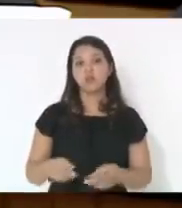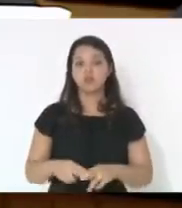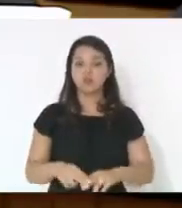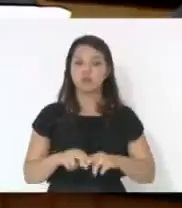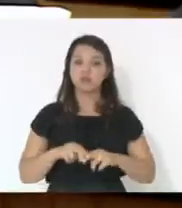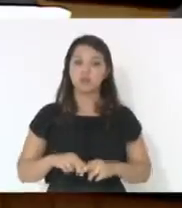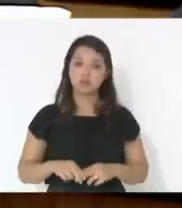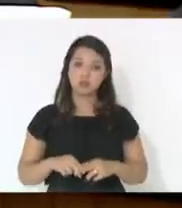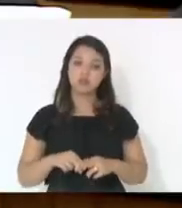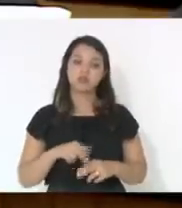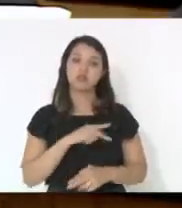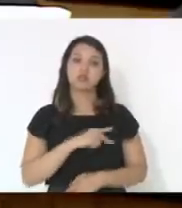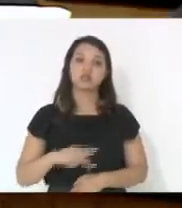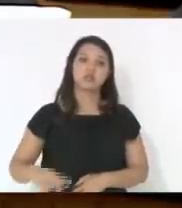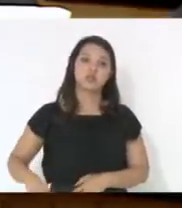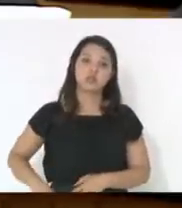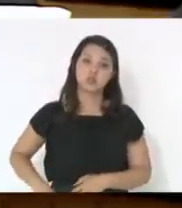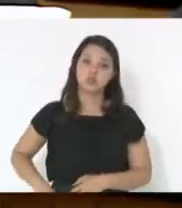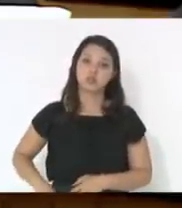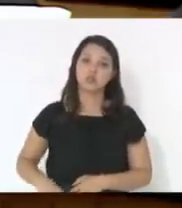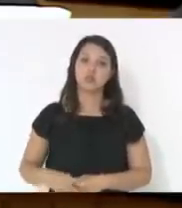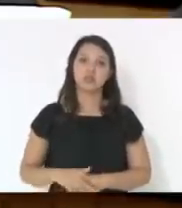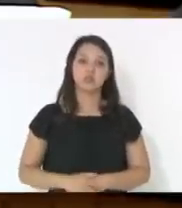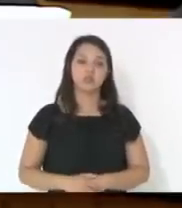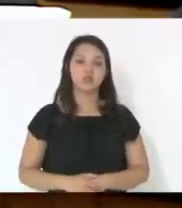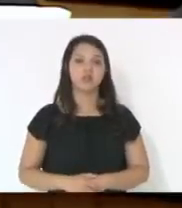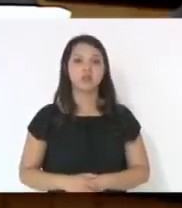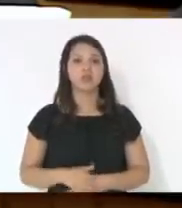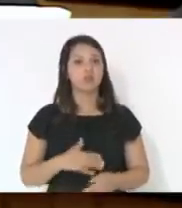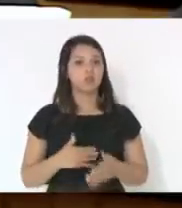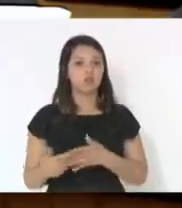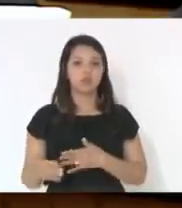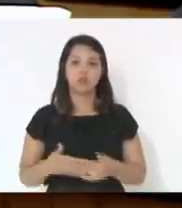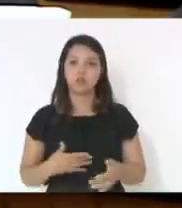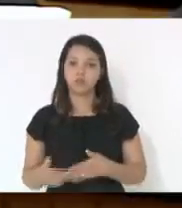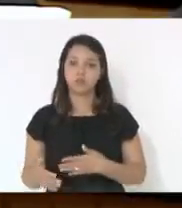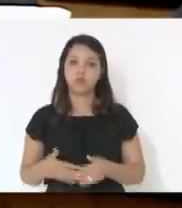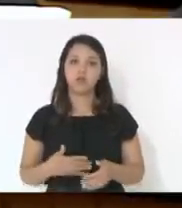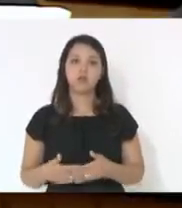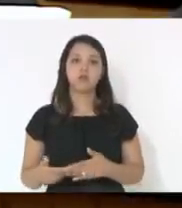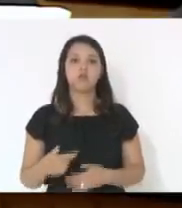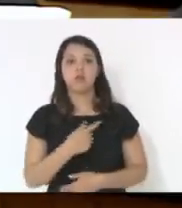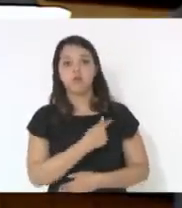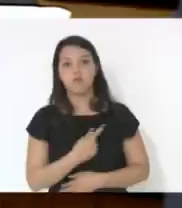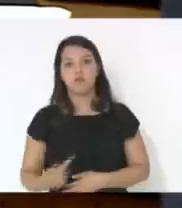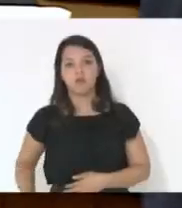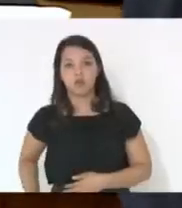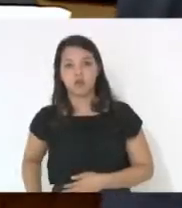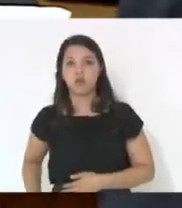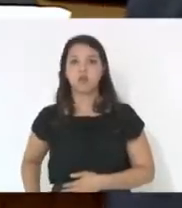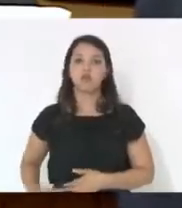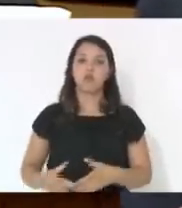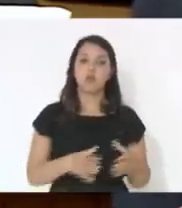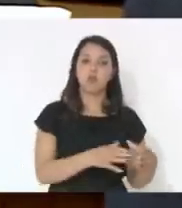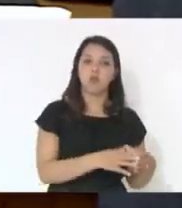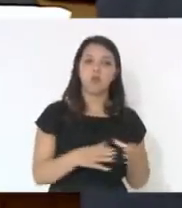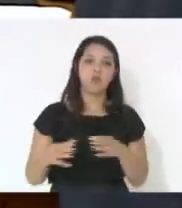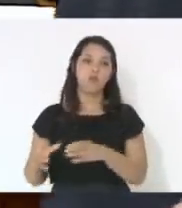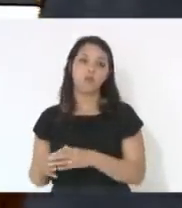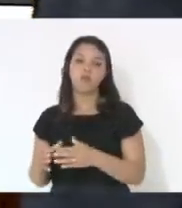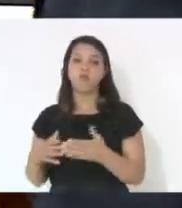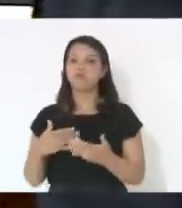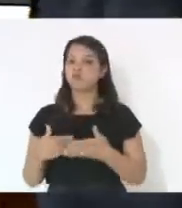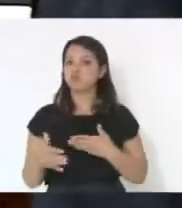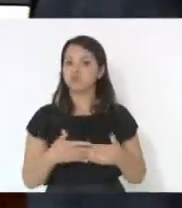como disse também aqui o deputado Meriz, que o Mente cedeu, independente de questão governo, oposição, até porque nós estamos num